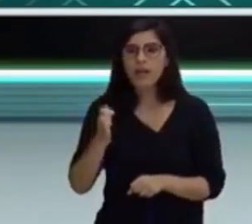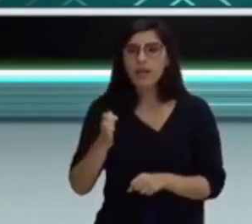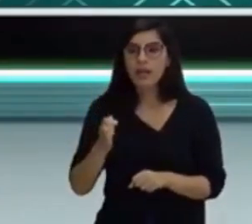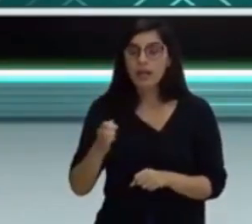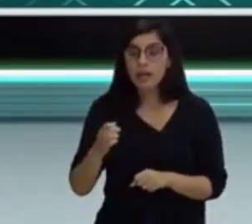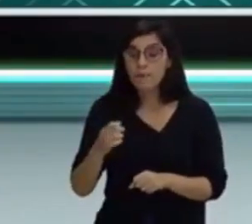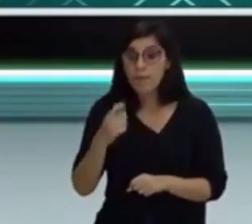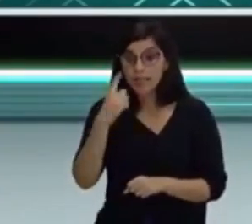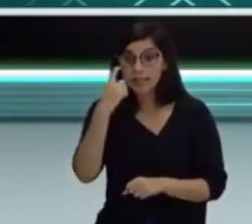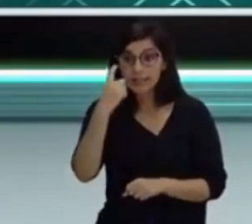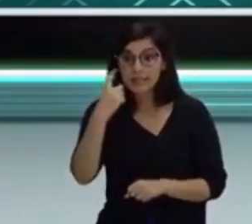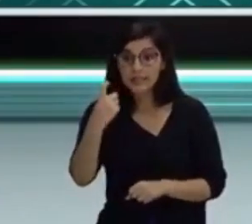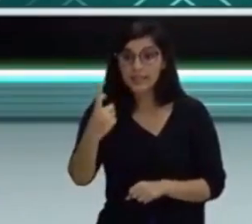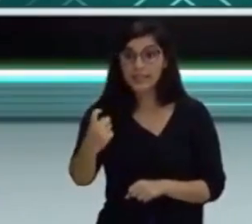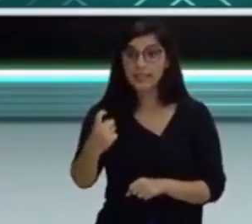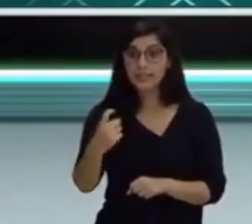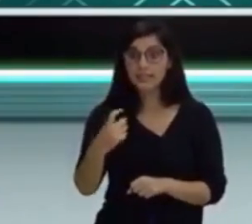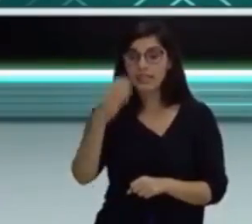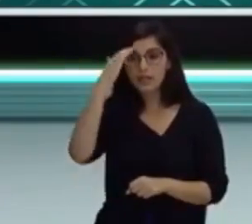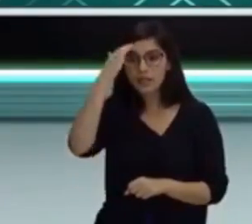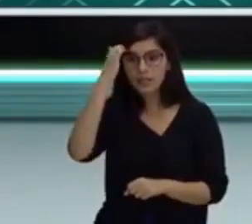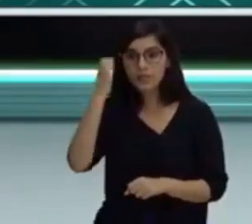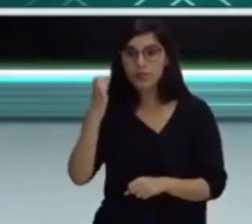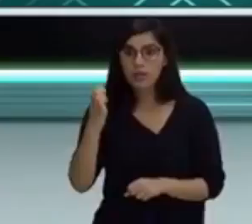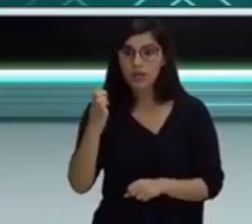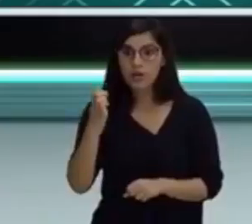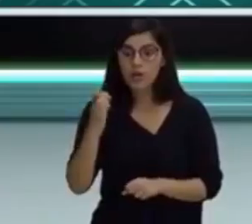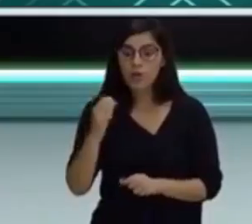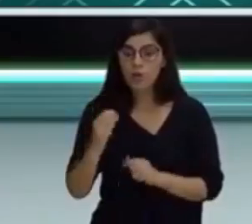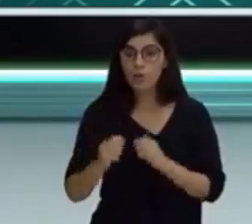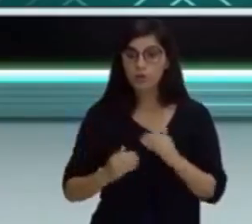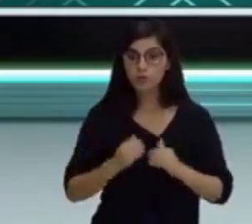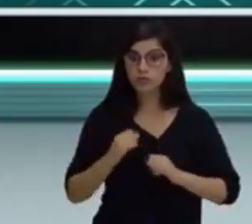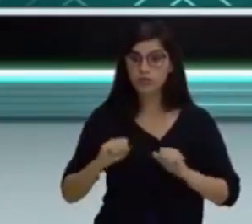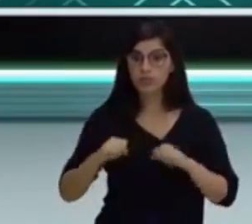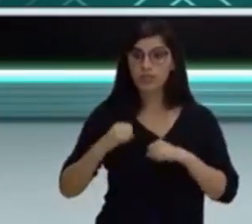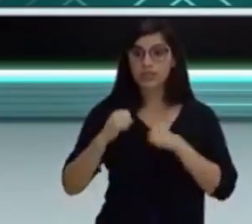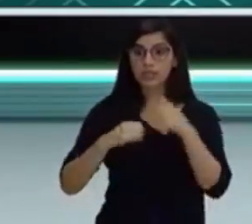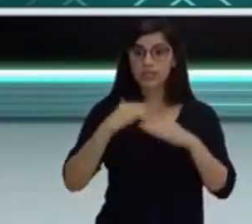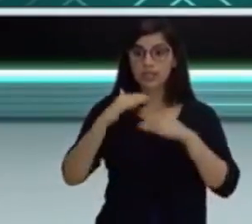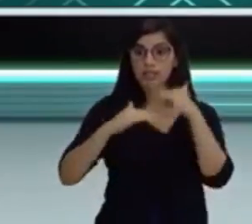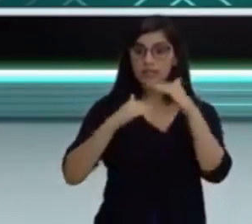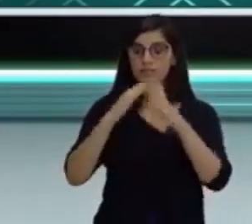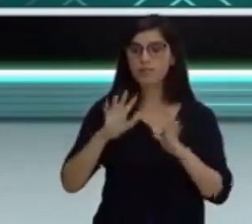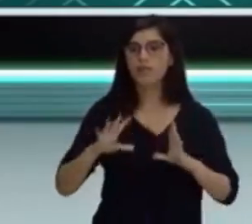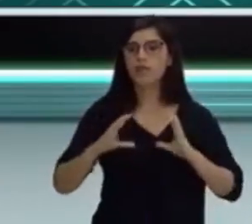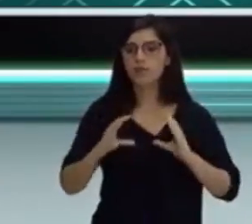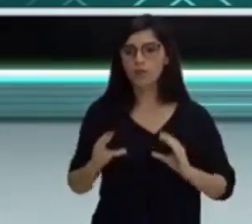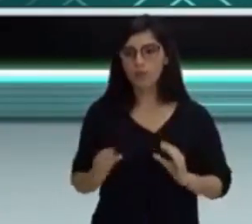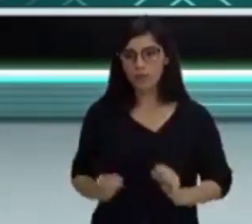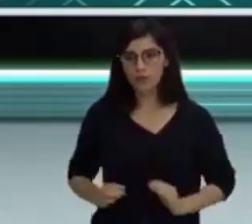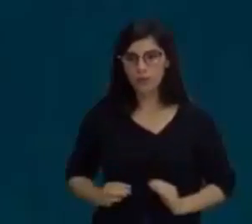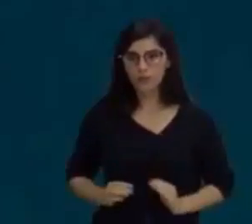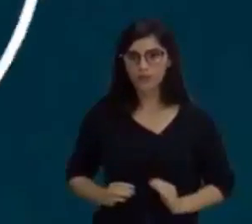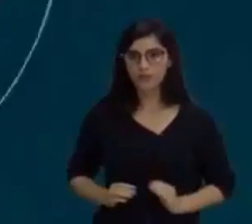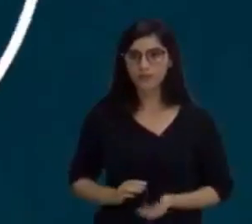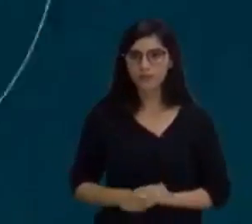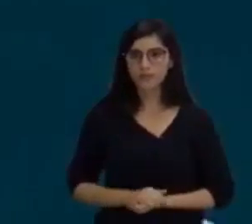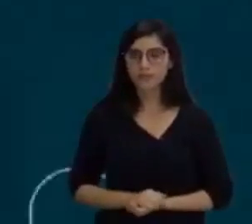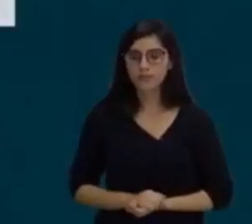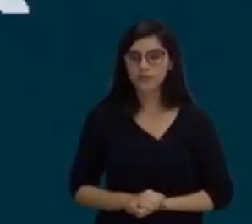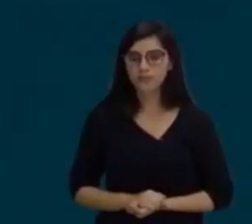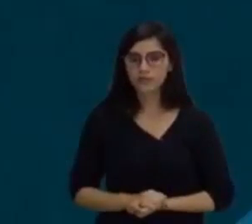interessado em relação ao seu desempenho, em relação ao seu corpo. Vamos a esse desafio? Vamos à nossa aula?